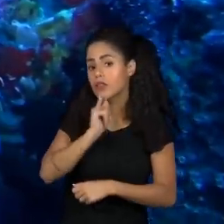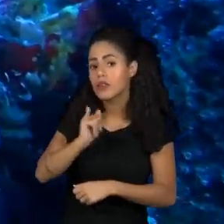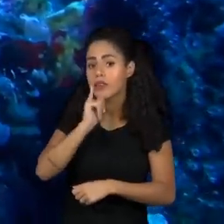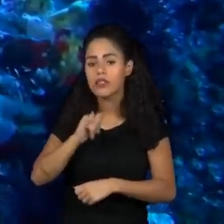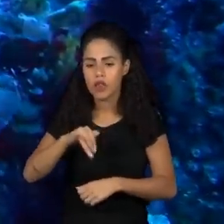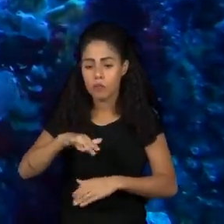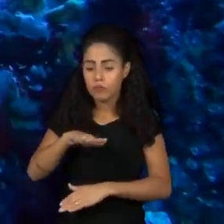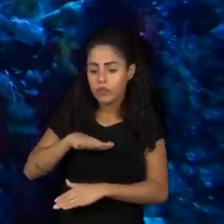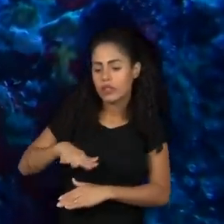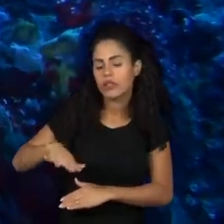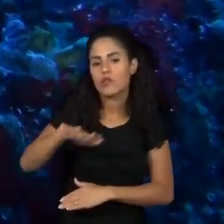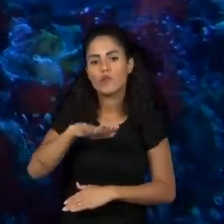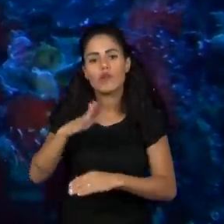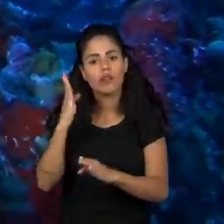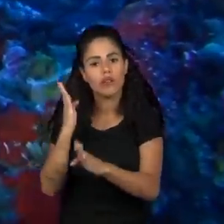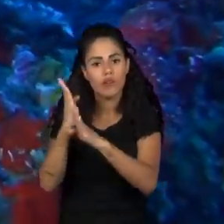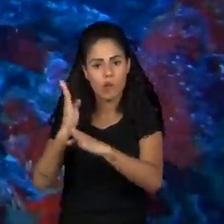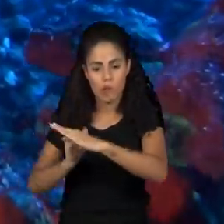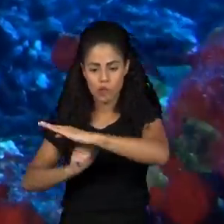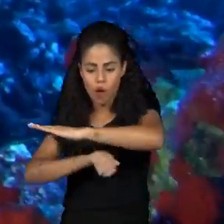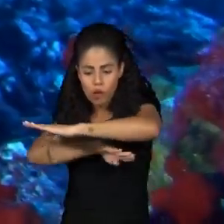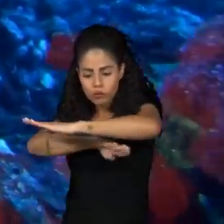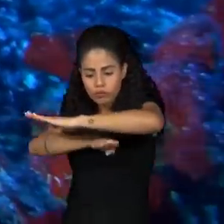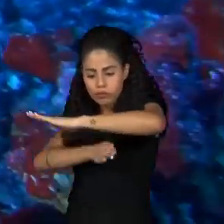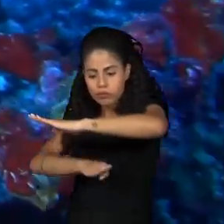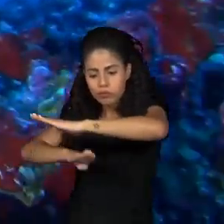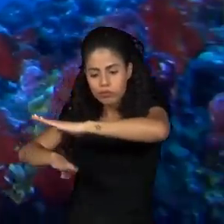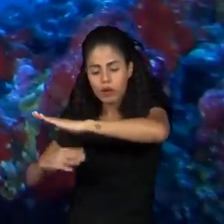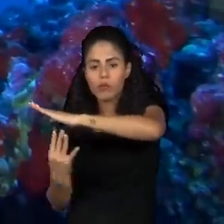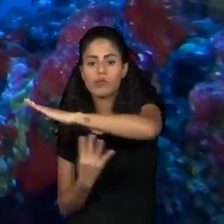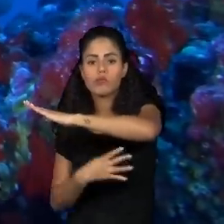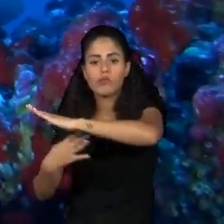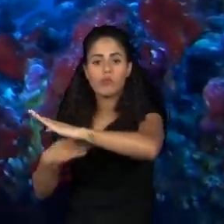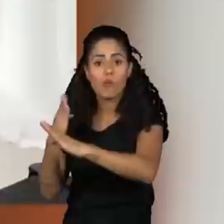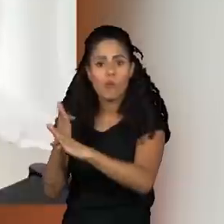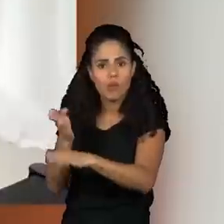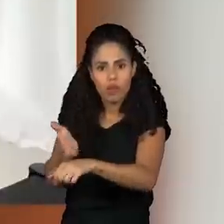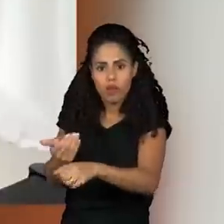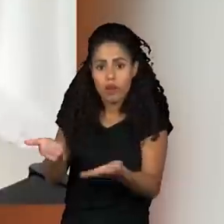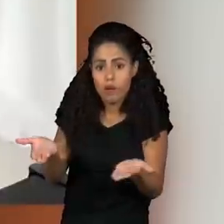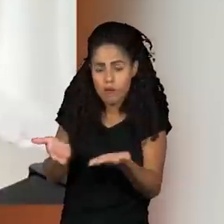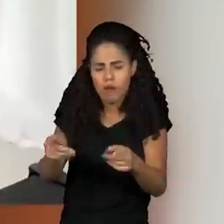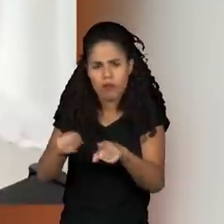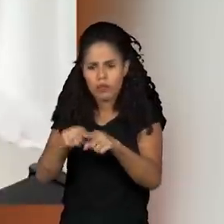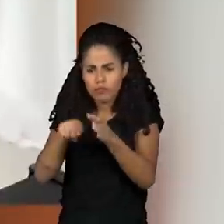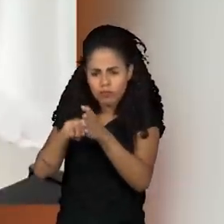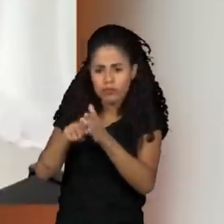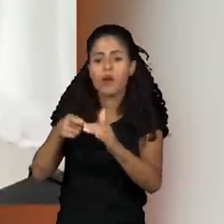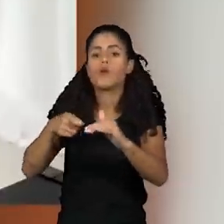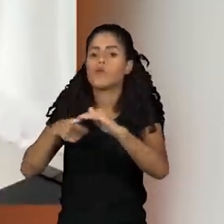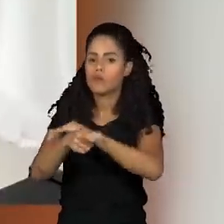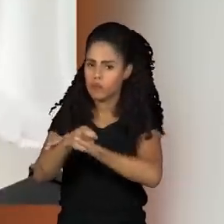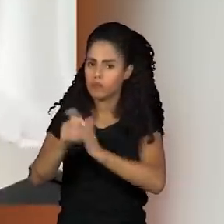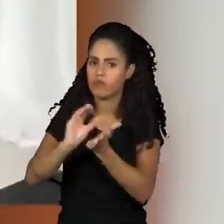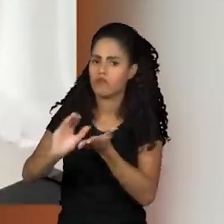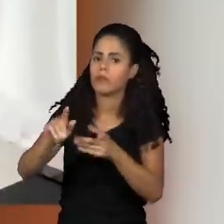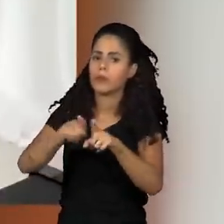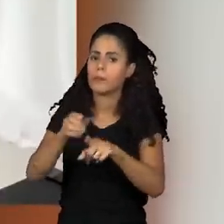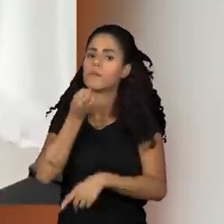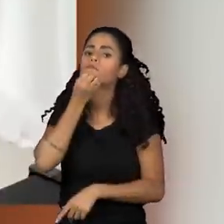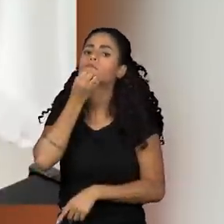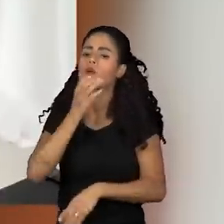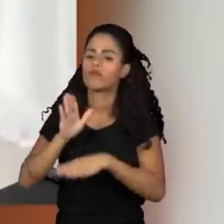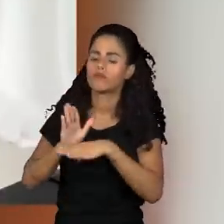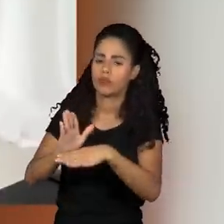essa região, esse novo ecossistema, que foi recém-descoberto, recém-descrito. O investimento em ciência para o oceano é muito pouco,